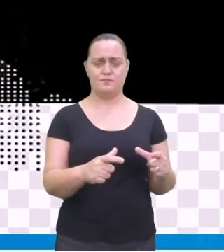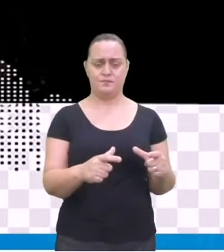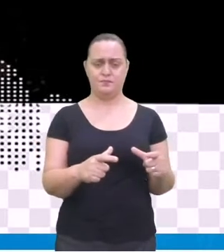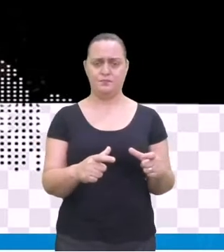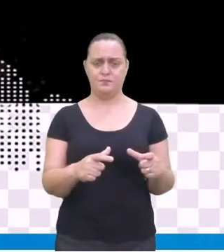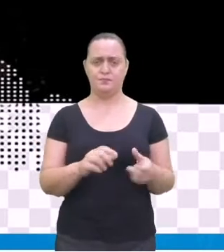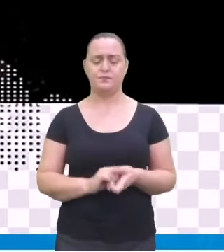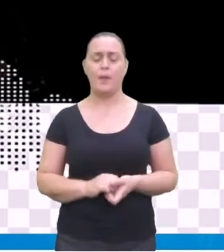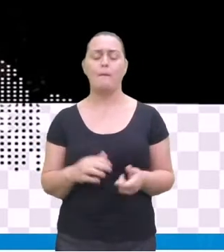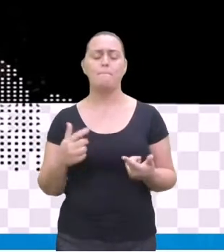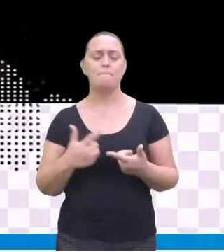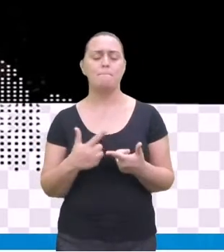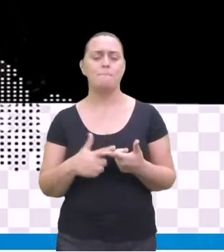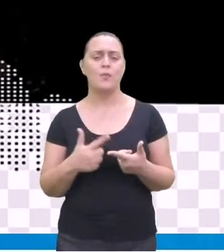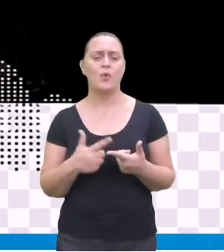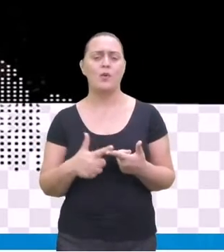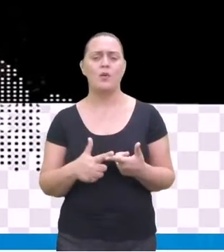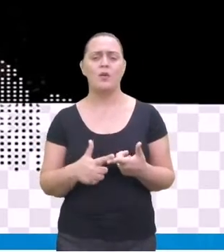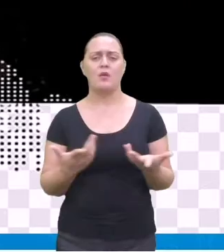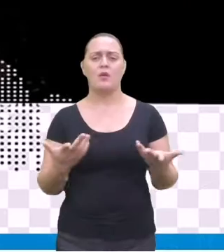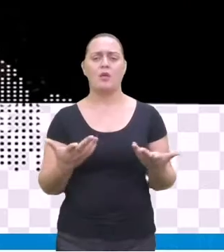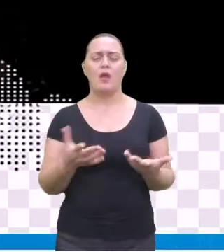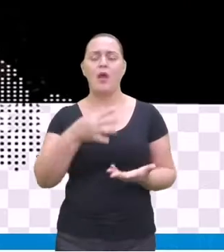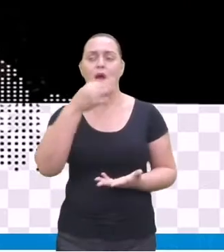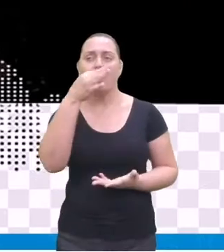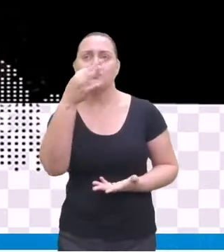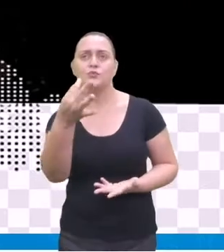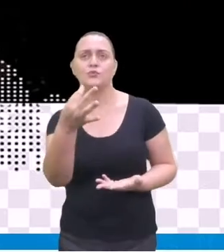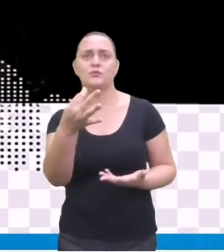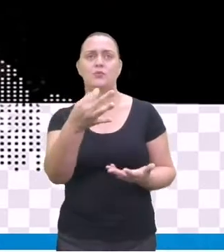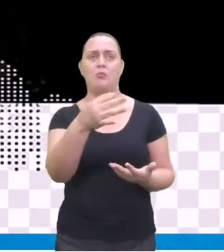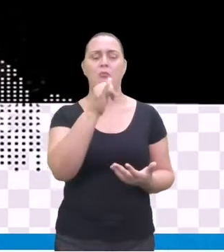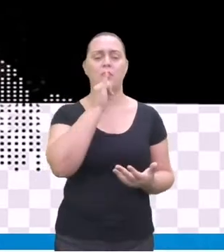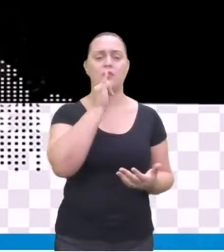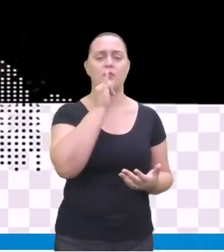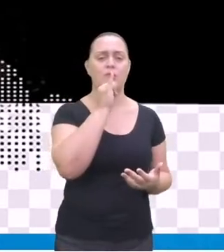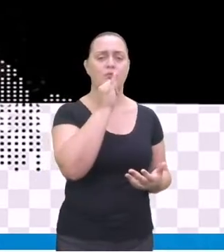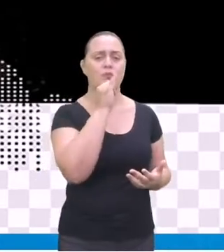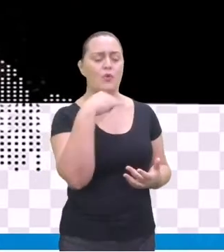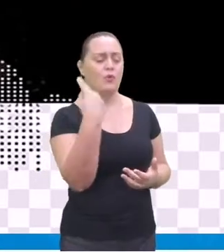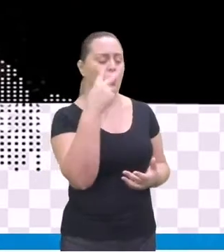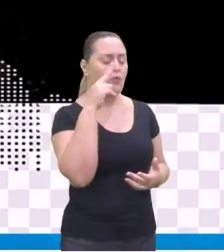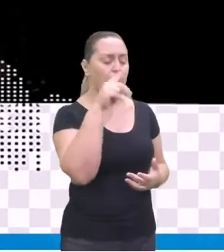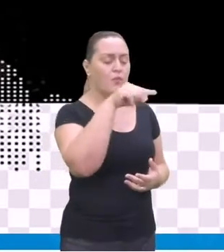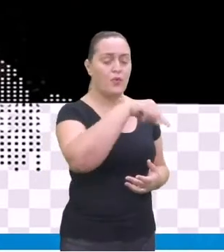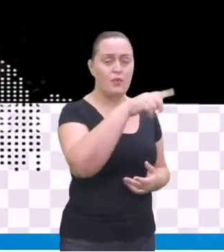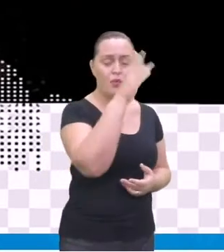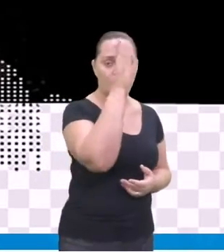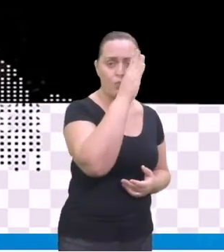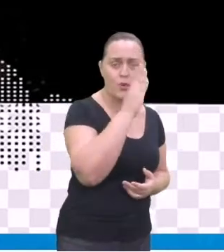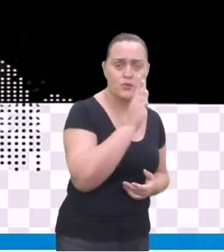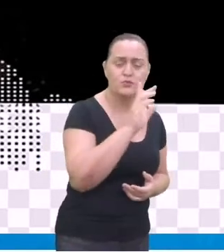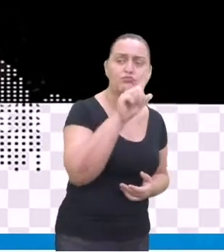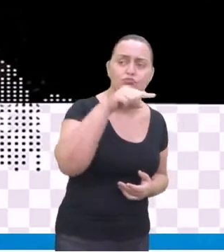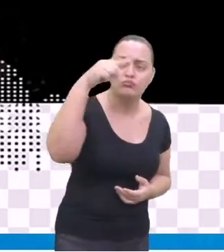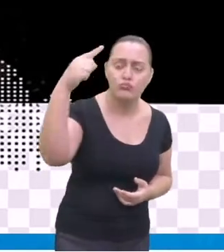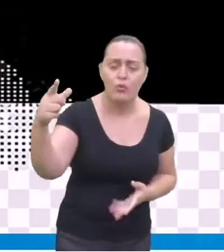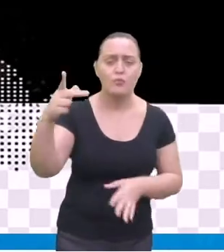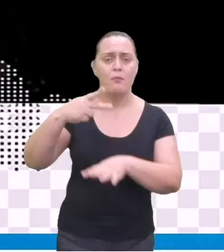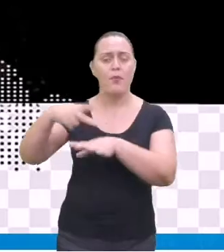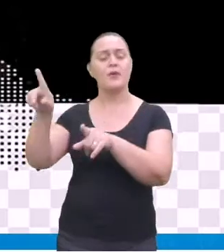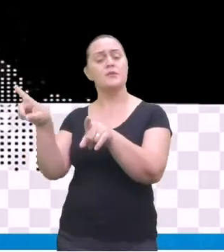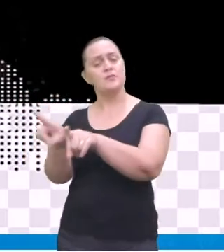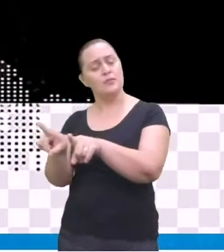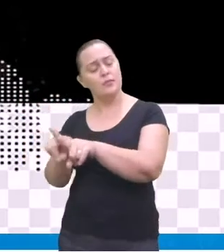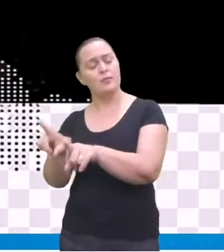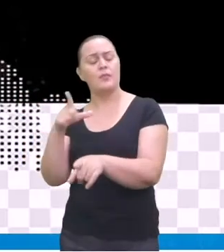como todos os outros, dança, todos os instrumentos, tudo que a gente já viu aqui, recebe influências